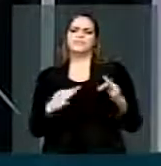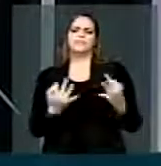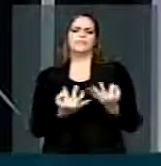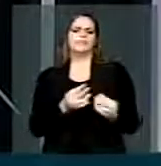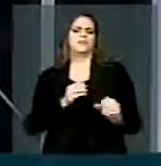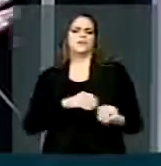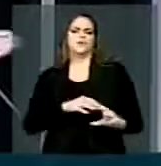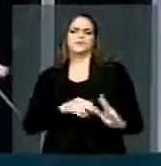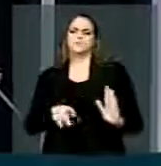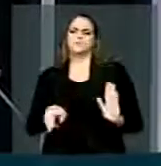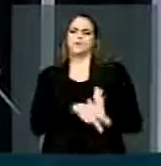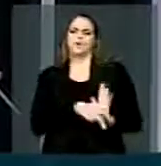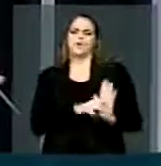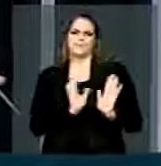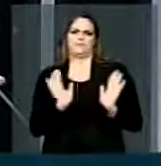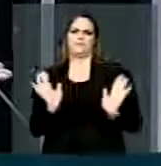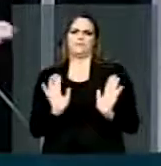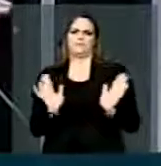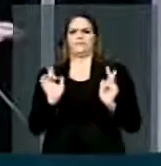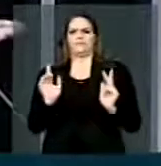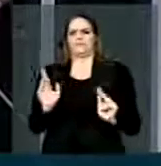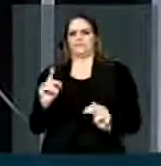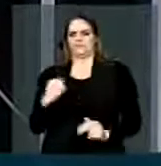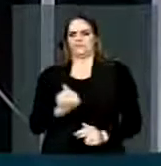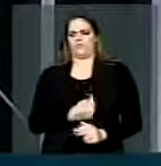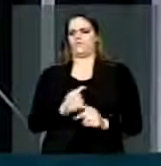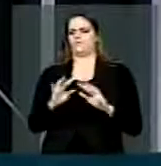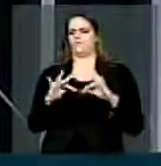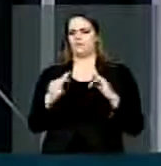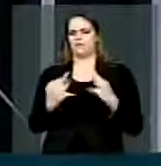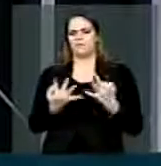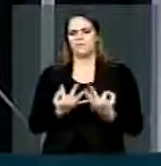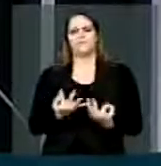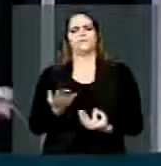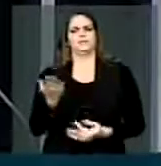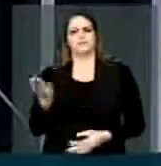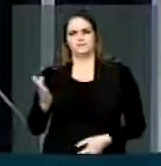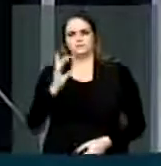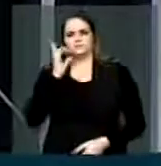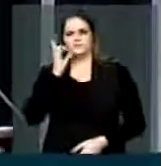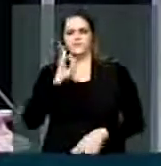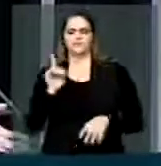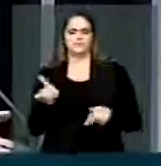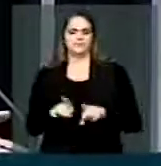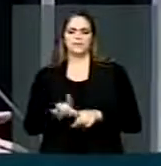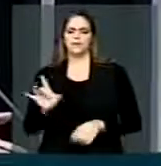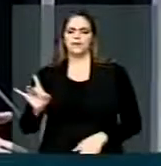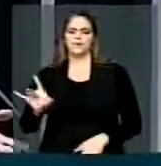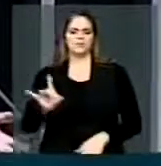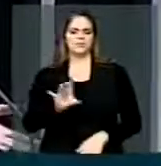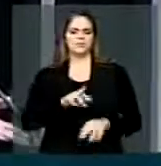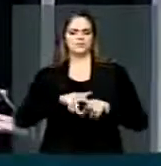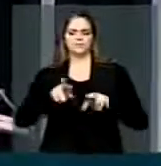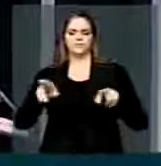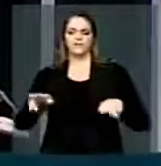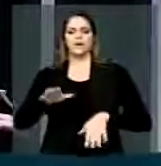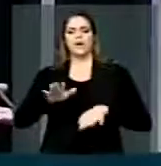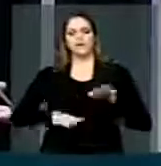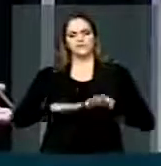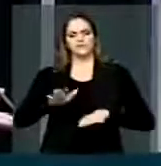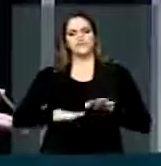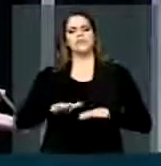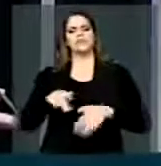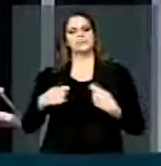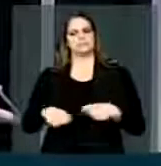Melon. Tenho certeza que V. Exª também foi educada da mesma forma que nós todos aqui fomos educados. Às vezes precisava o